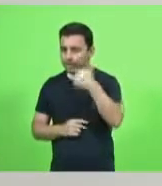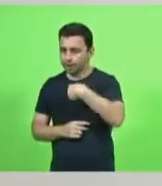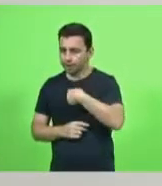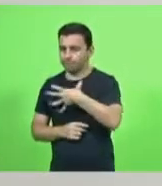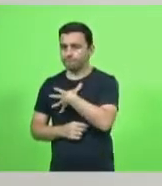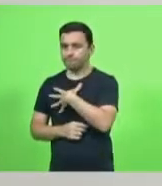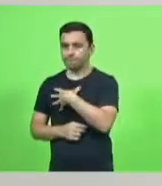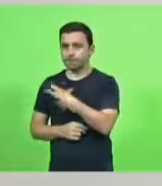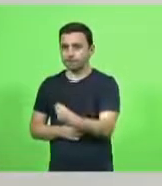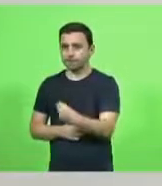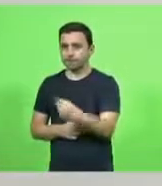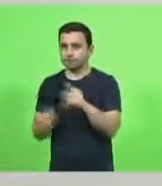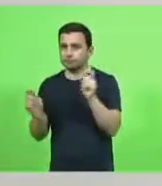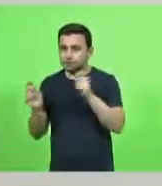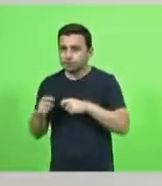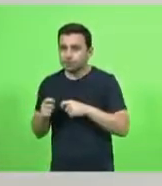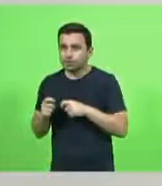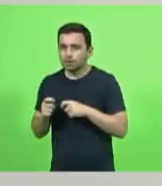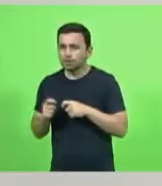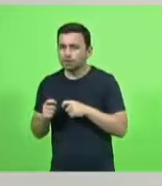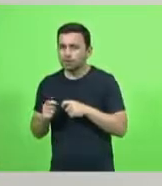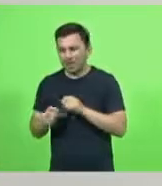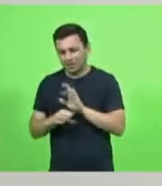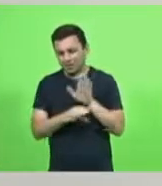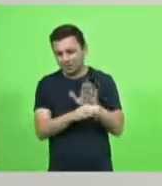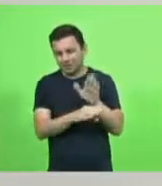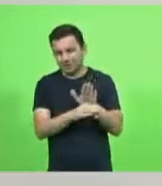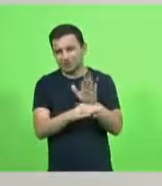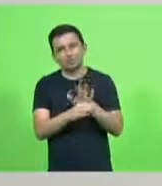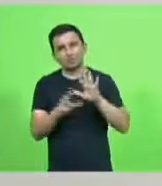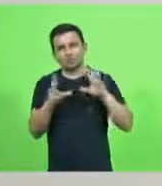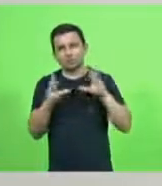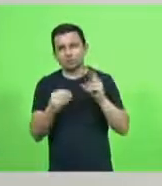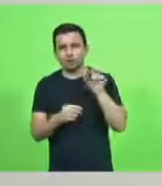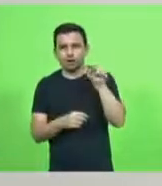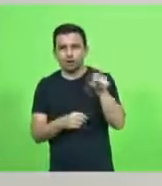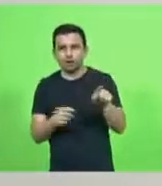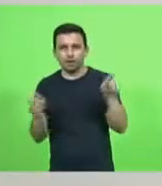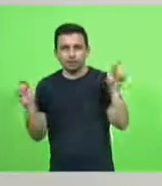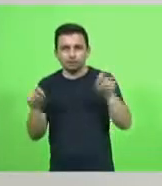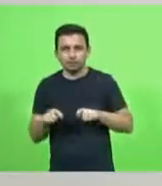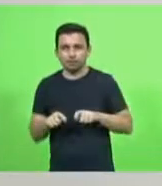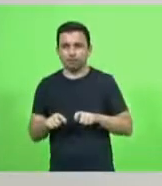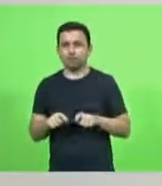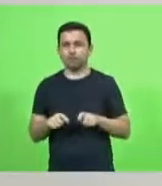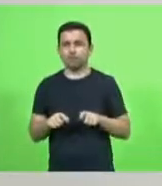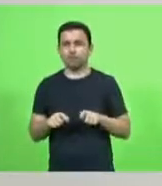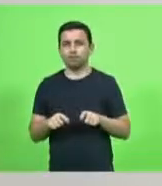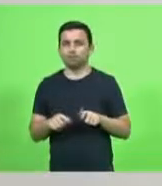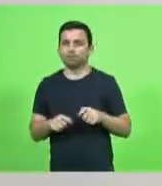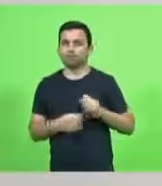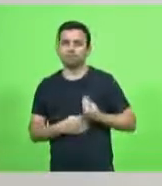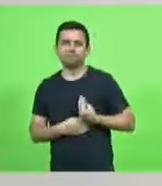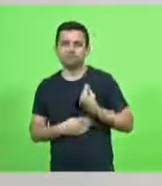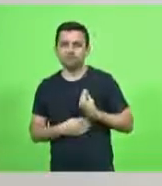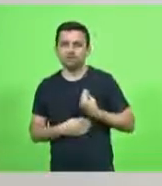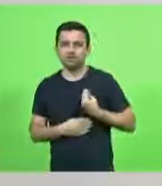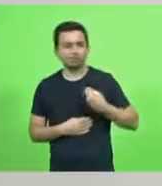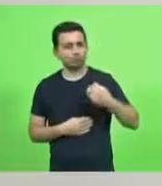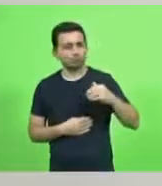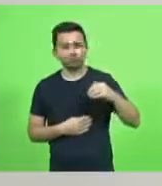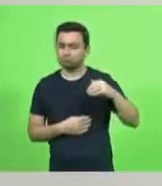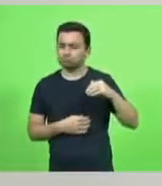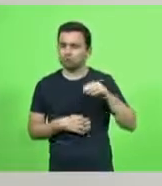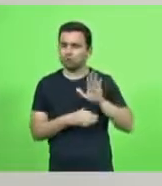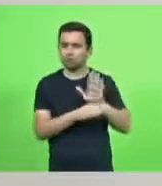pude fazer tudo o que ela pôde receber em vida e quero